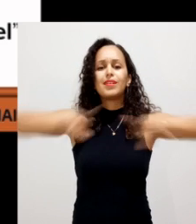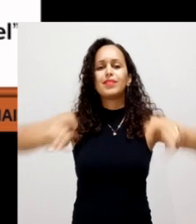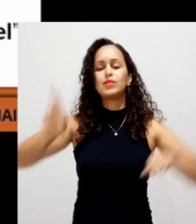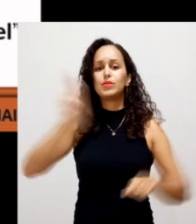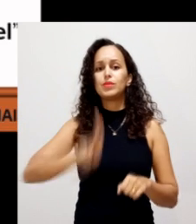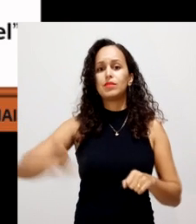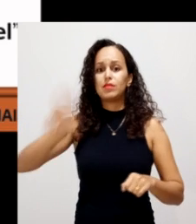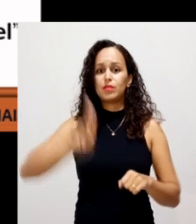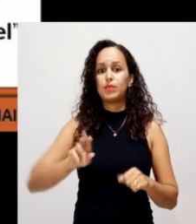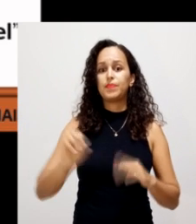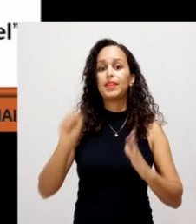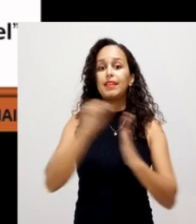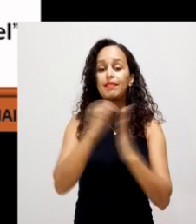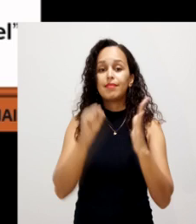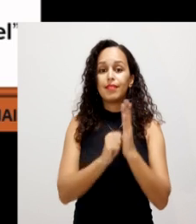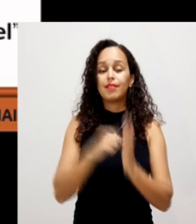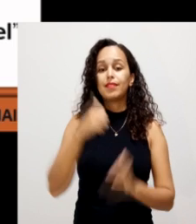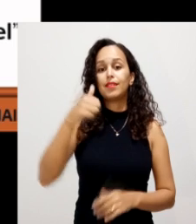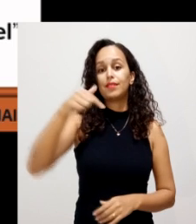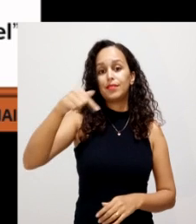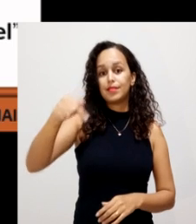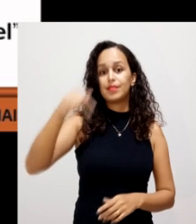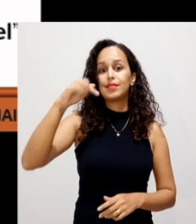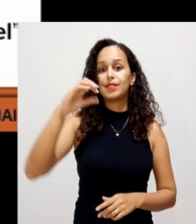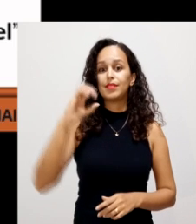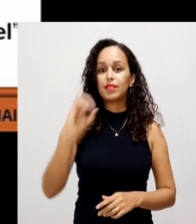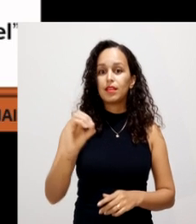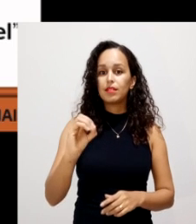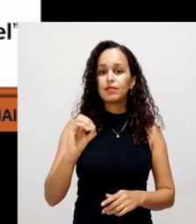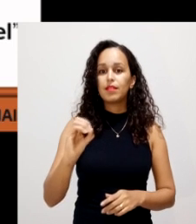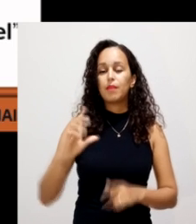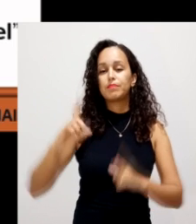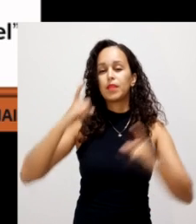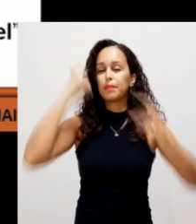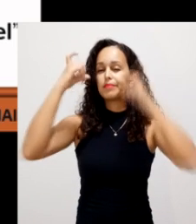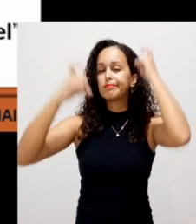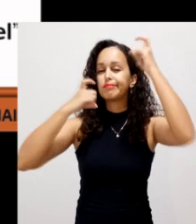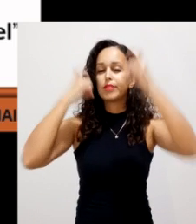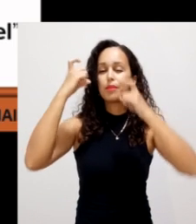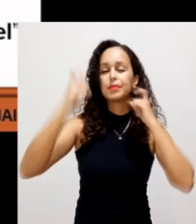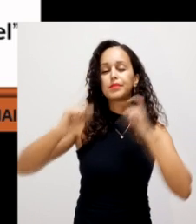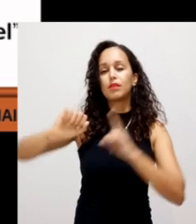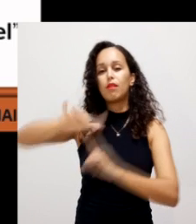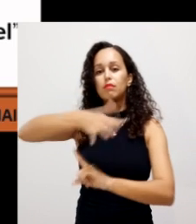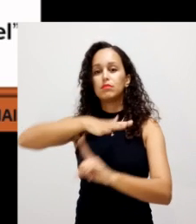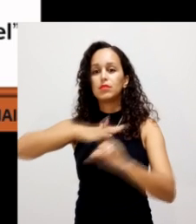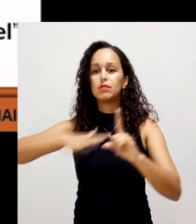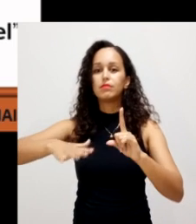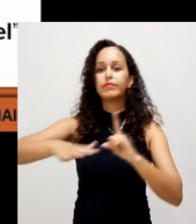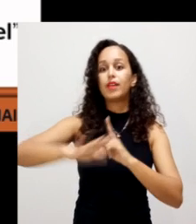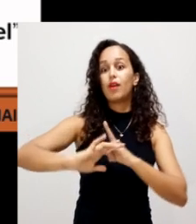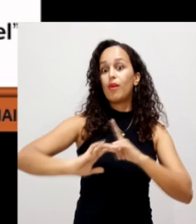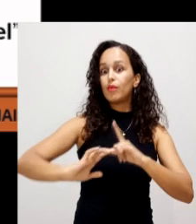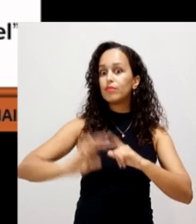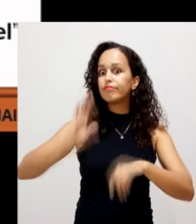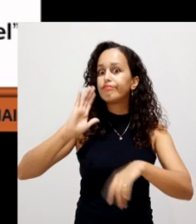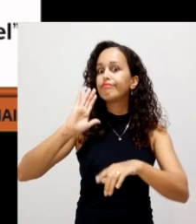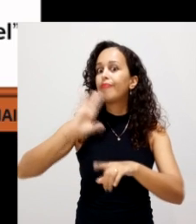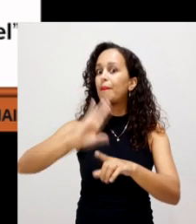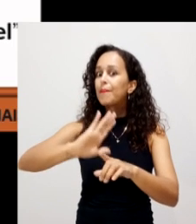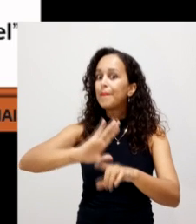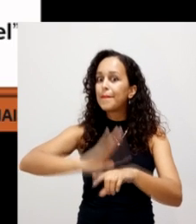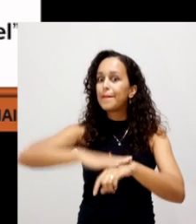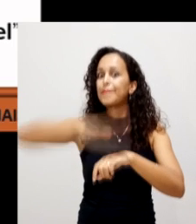Na década de 70, né, passou a haver um aumento com a preocupação ambiental. Então, aquela ciência, né, que era mais